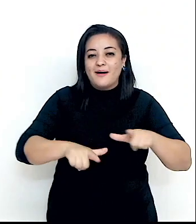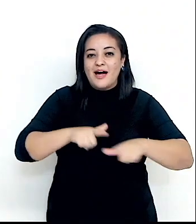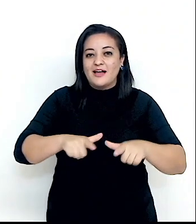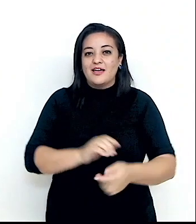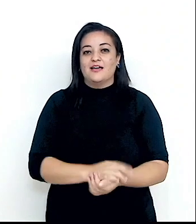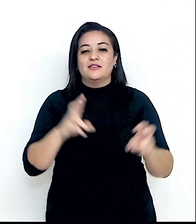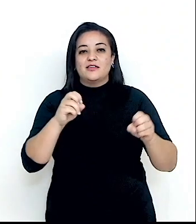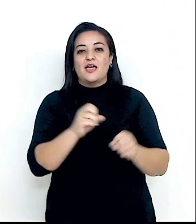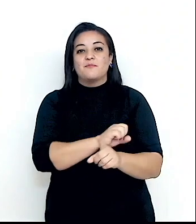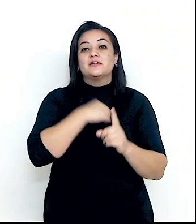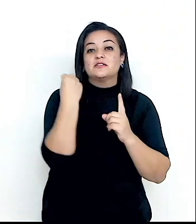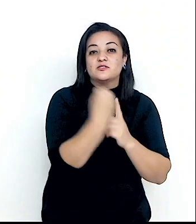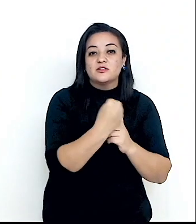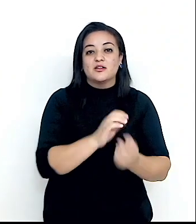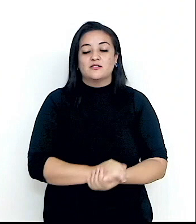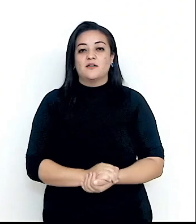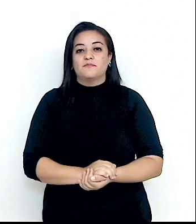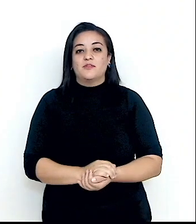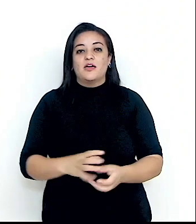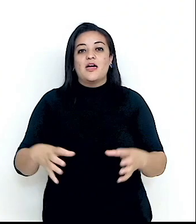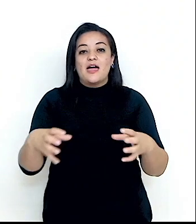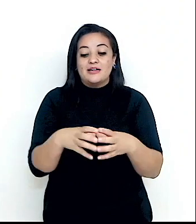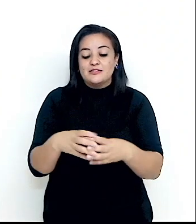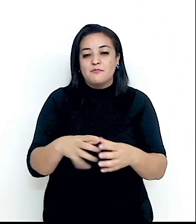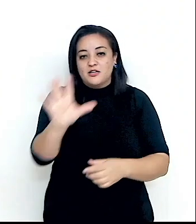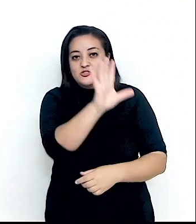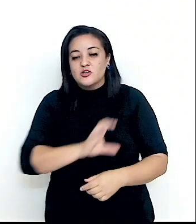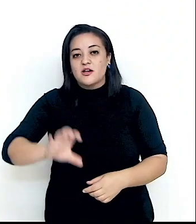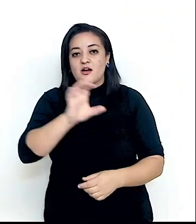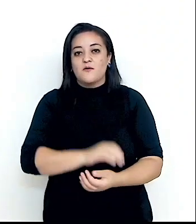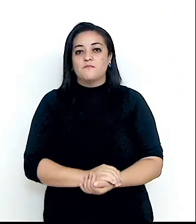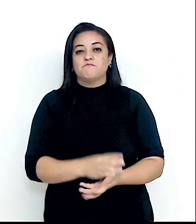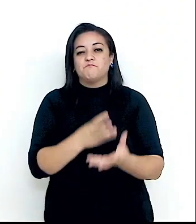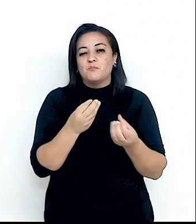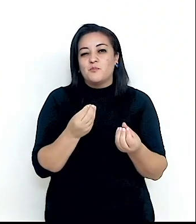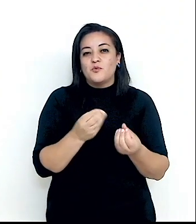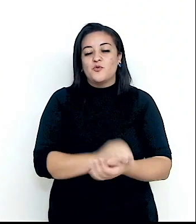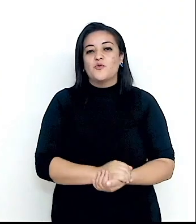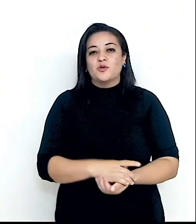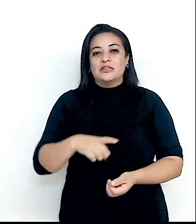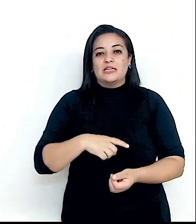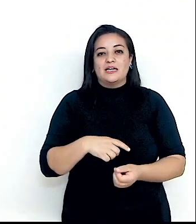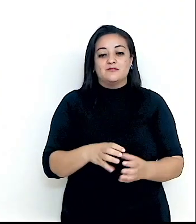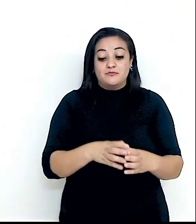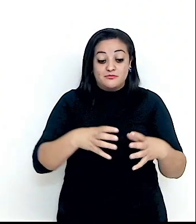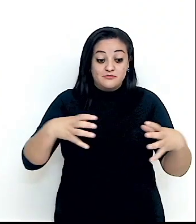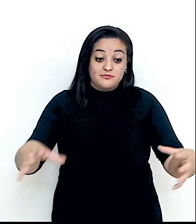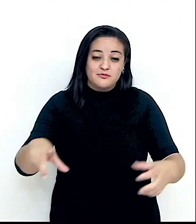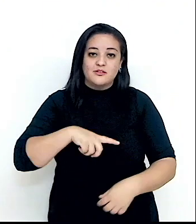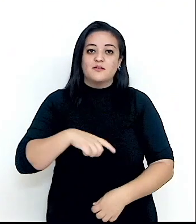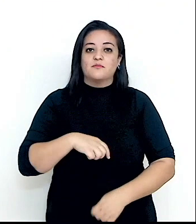A imagem da Assembleia Geral é muito espaçosa, cabem